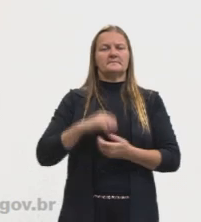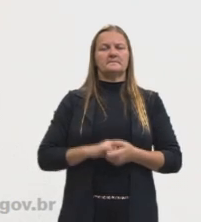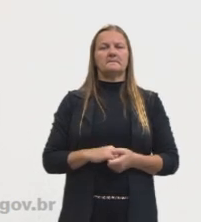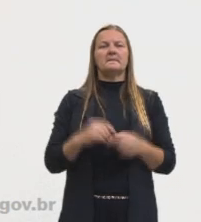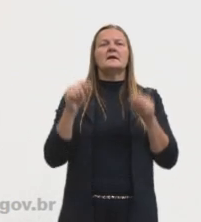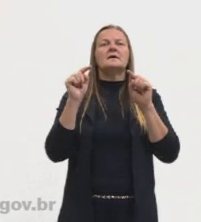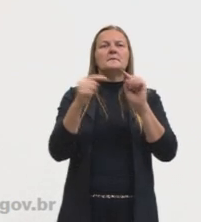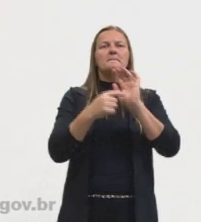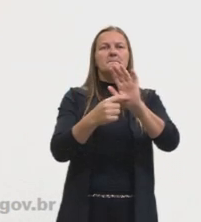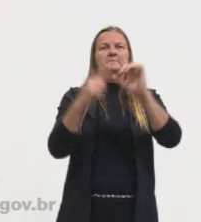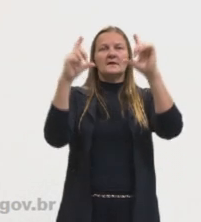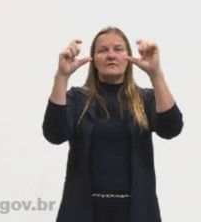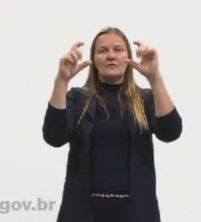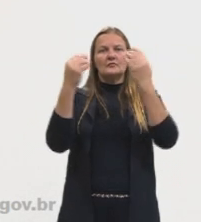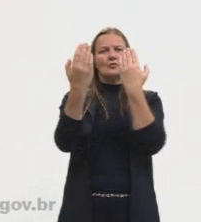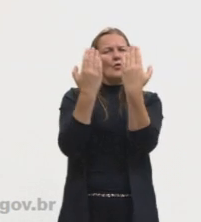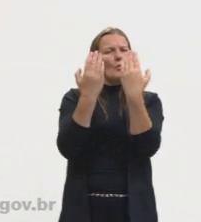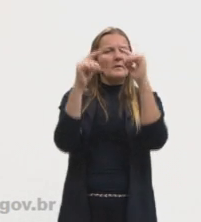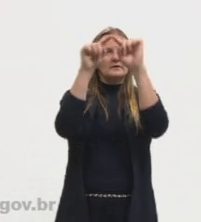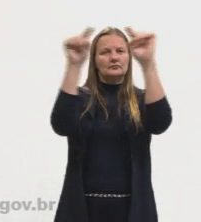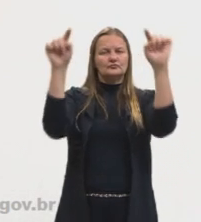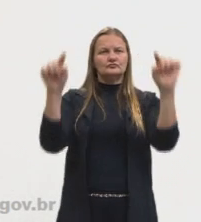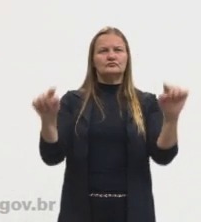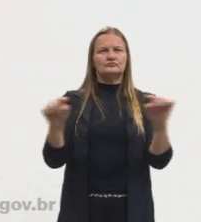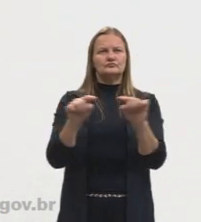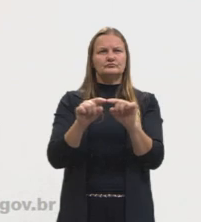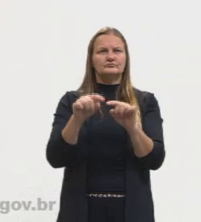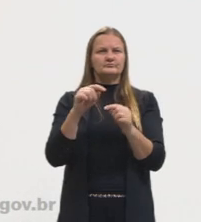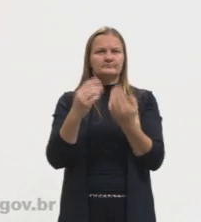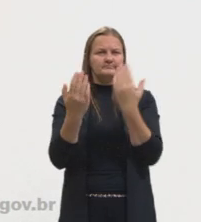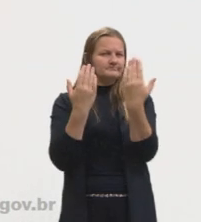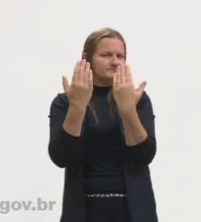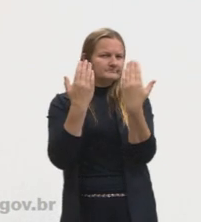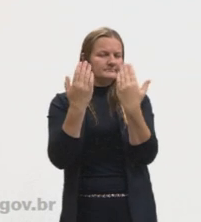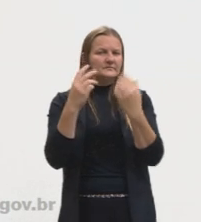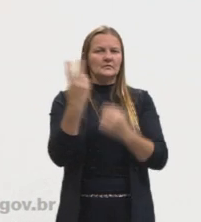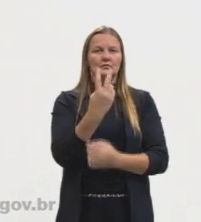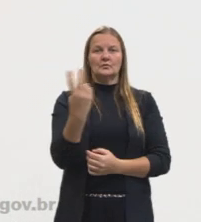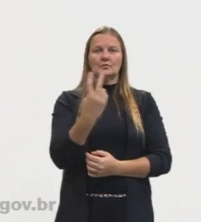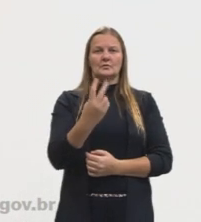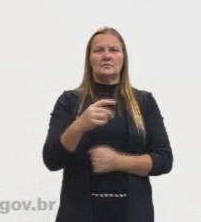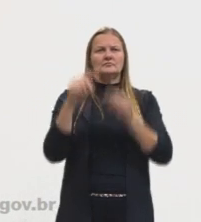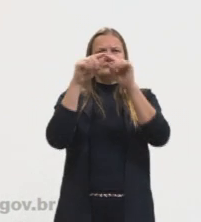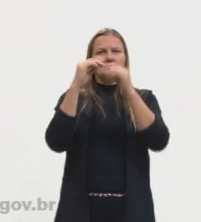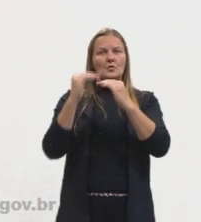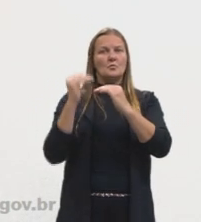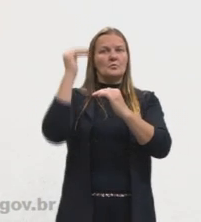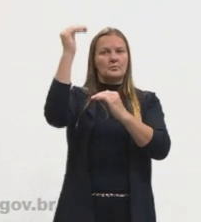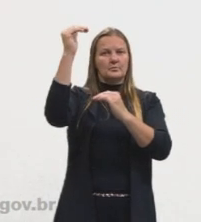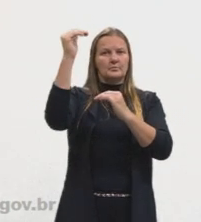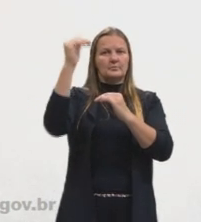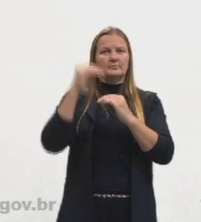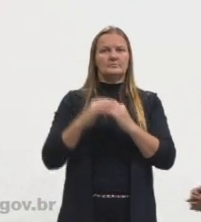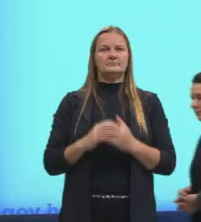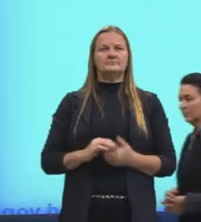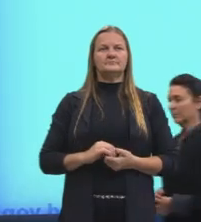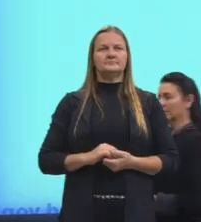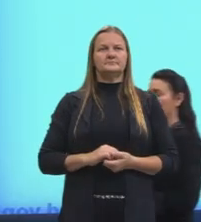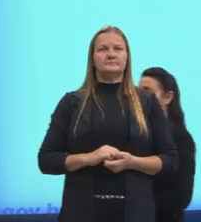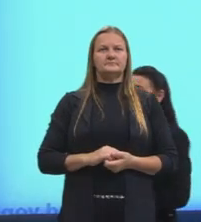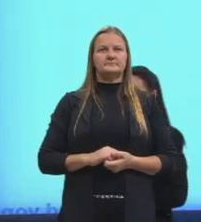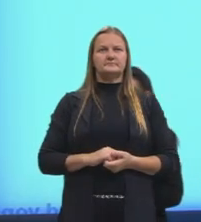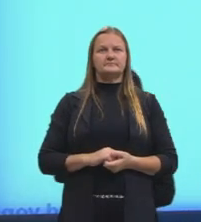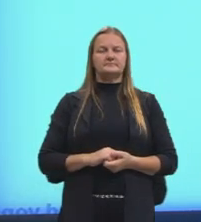aqui, quadro comparativo entre Elminho e Laninha, tá, vamos pegar esse quadro aqui de cima, aqui, ó, justamente esse